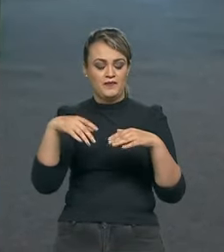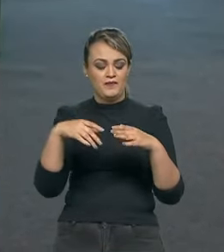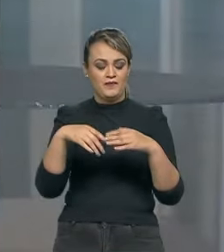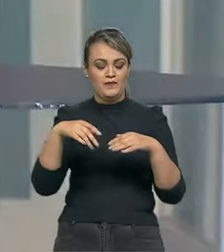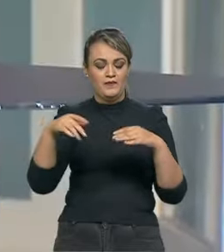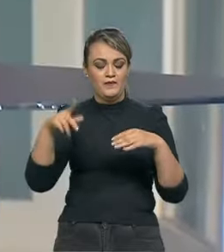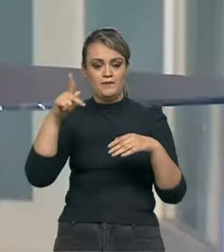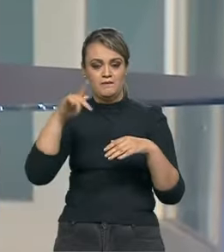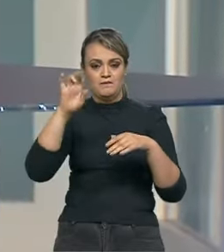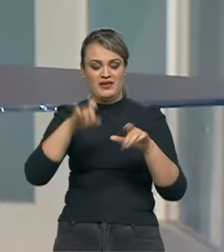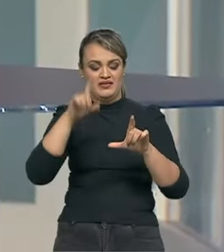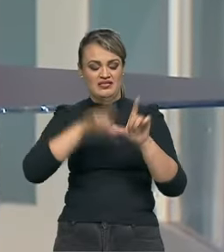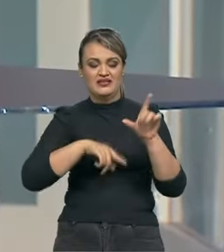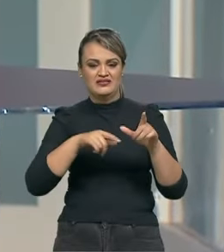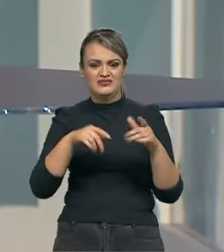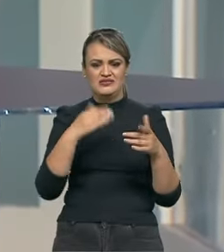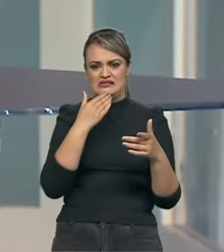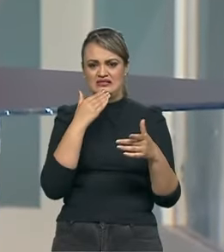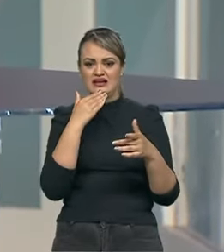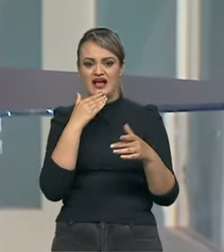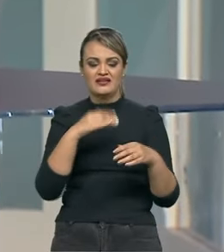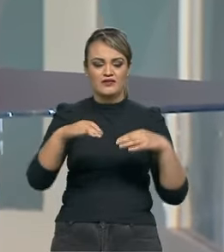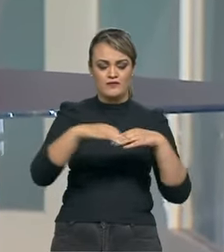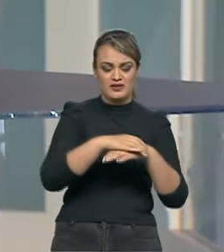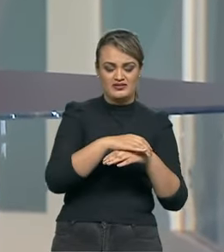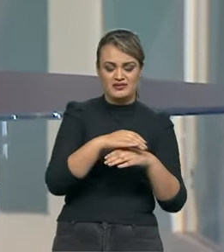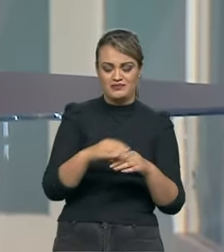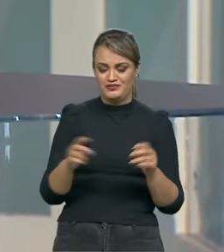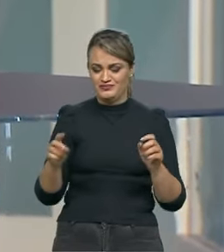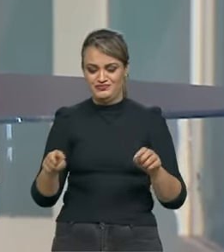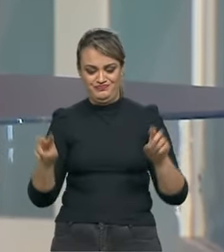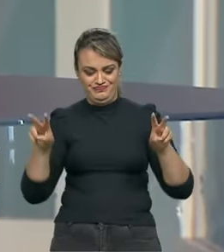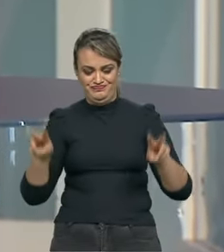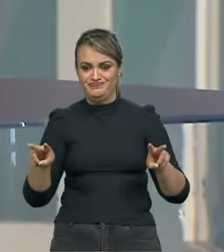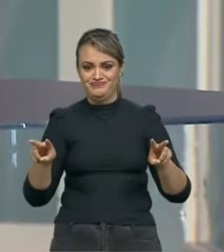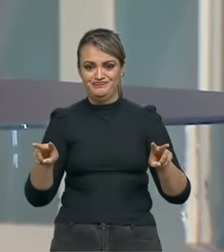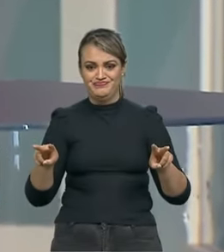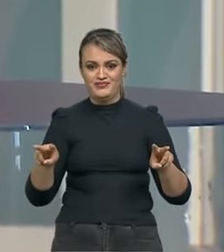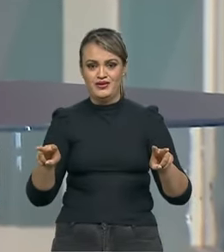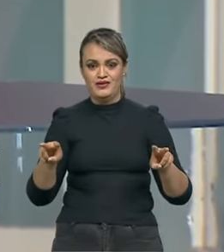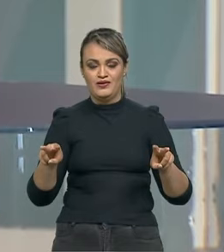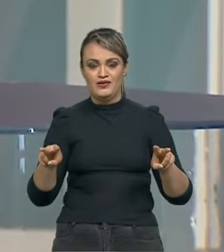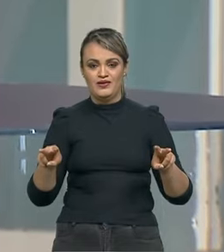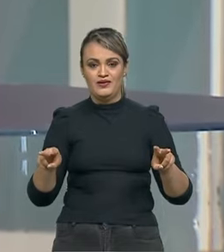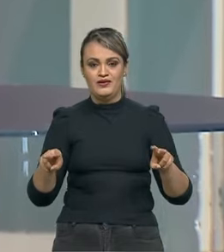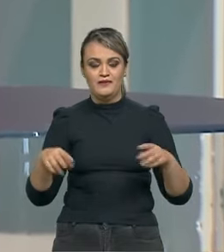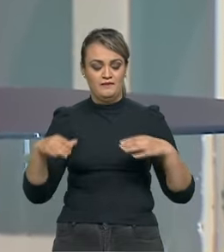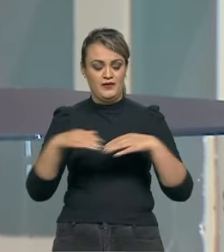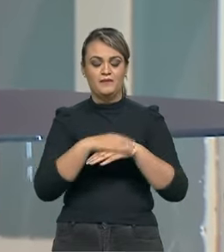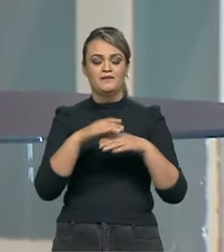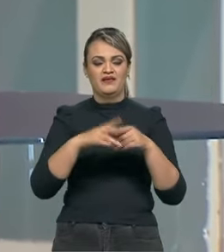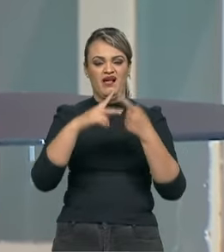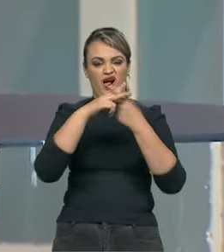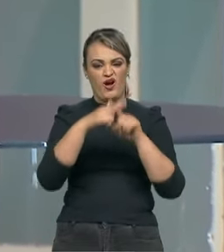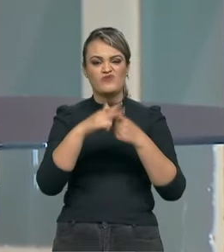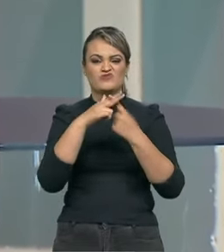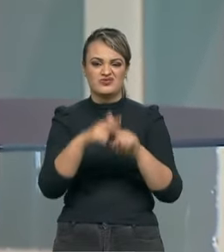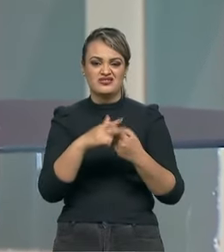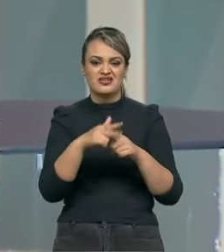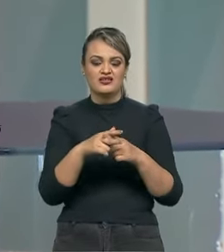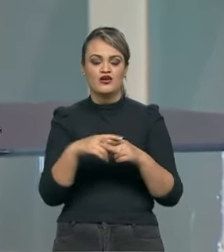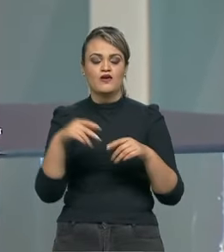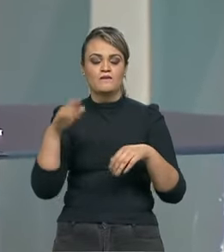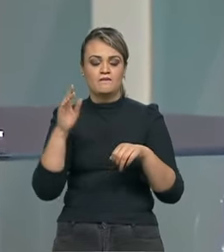Então, tem que comprar sempre dois pares, né? Ou então enrolar o carro. Foram pés reconstruídos, inclusive. Seus pés foram reconstruídos. É, o pé